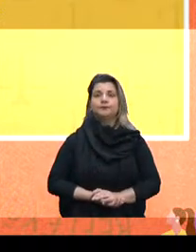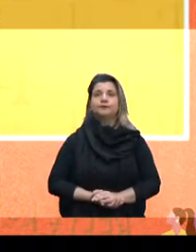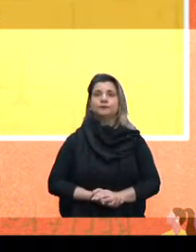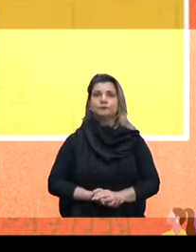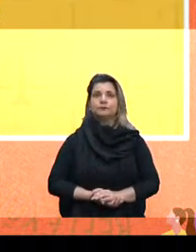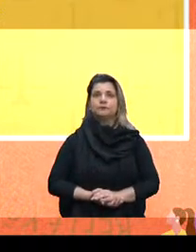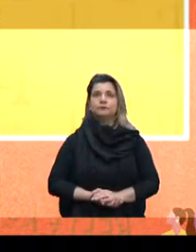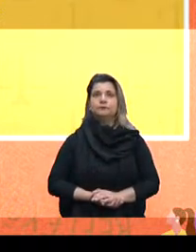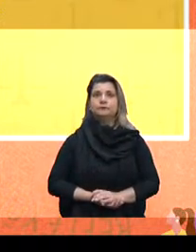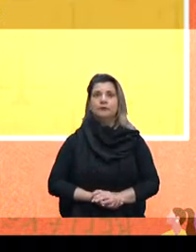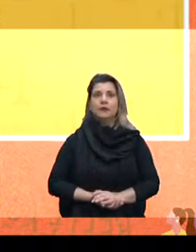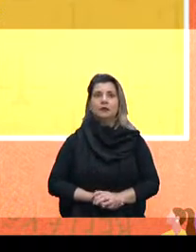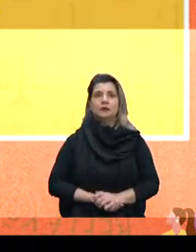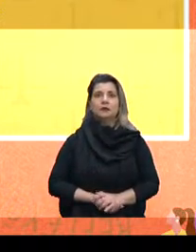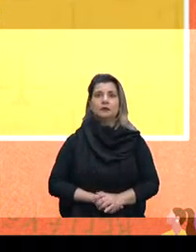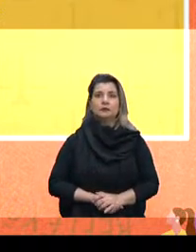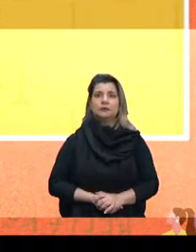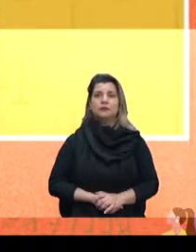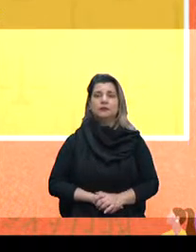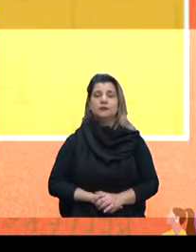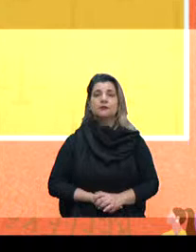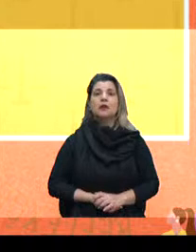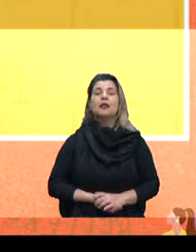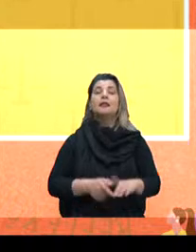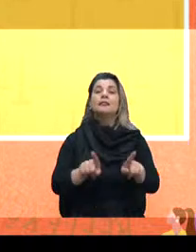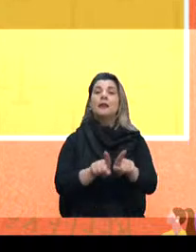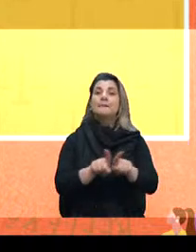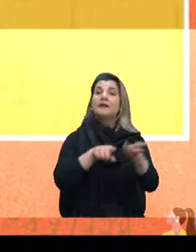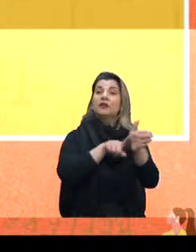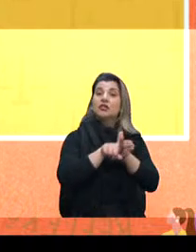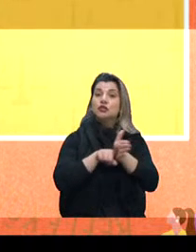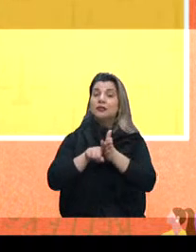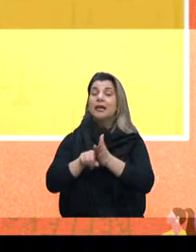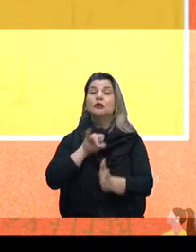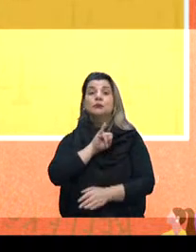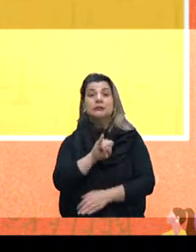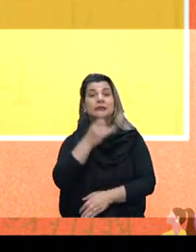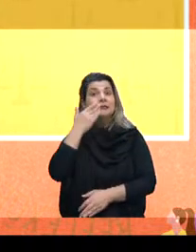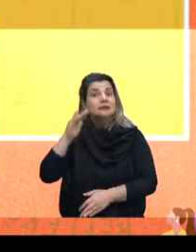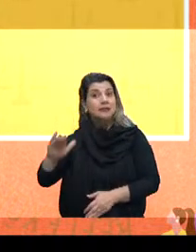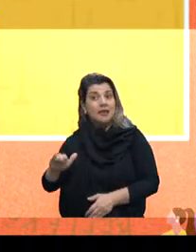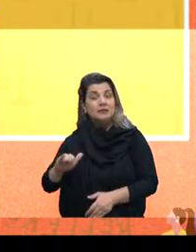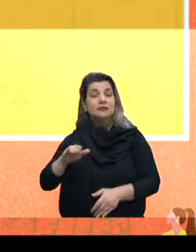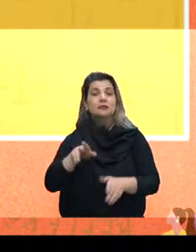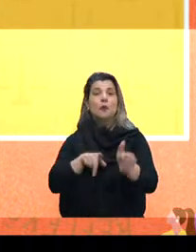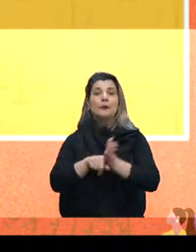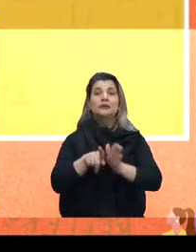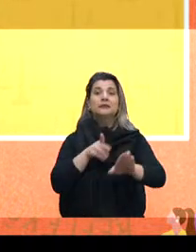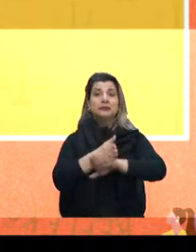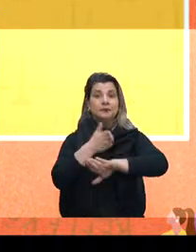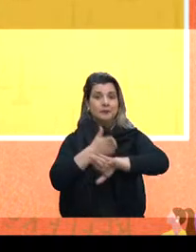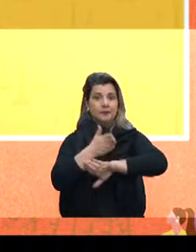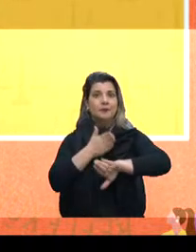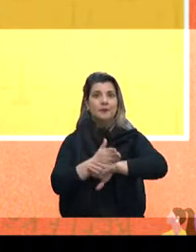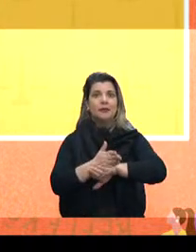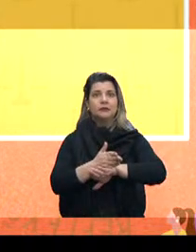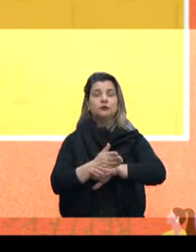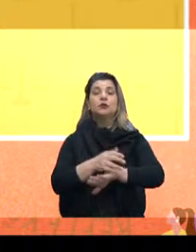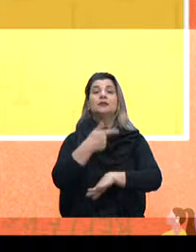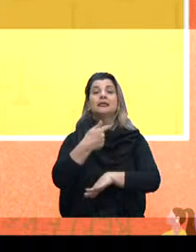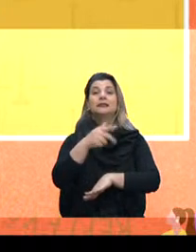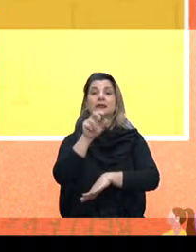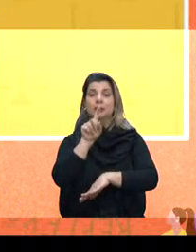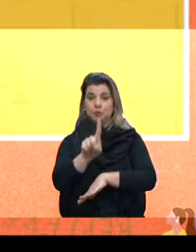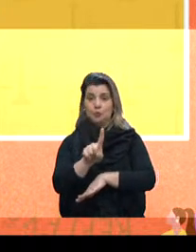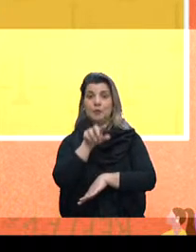Quando nós questionamos se as crianças estão participando da educação infantil desta faixa etária, 71% estão participando de